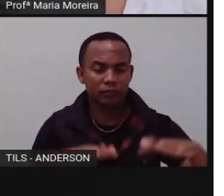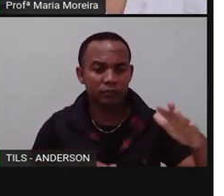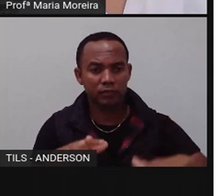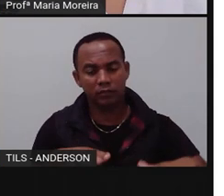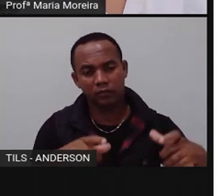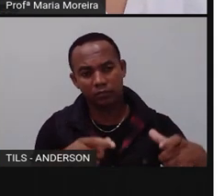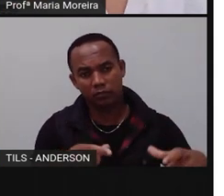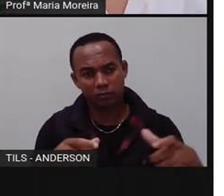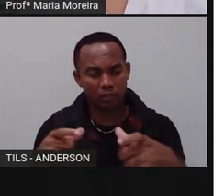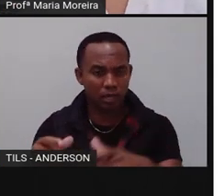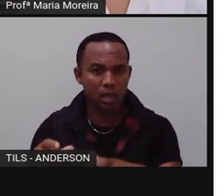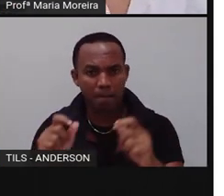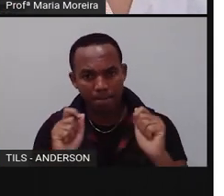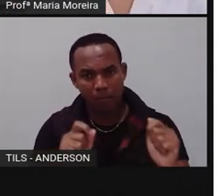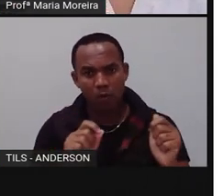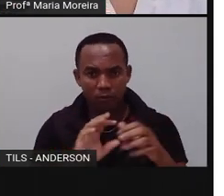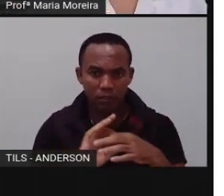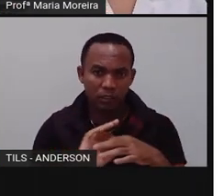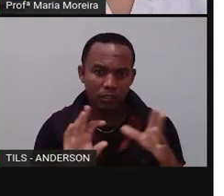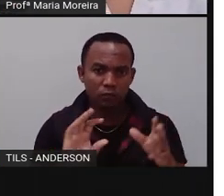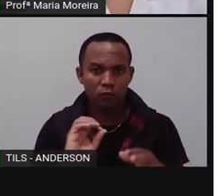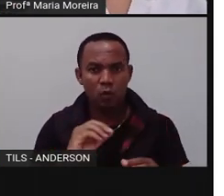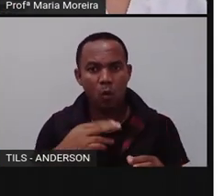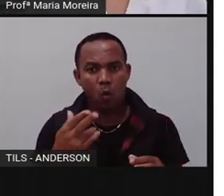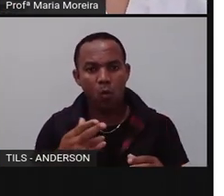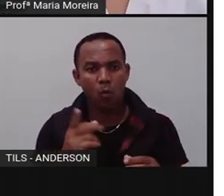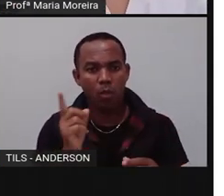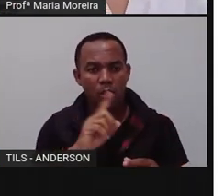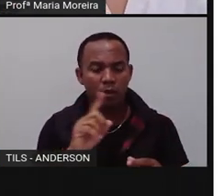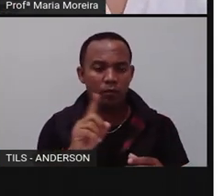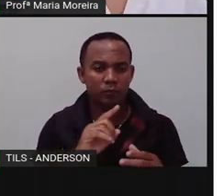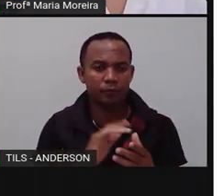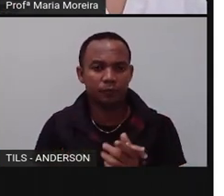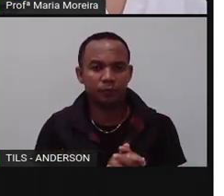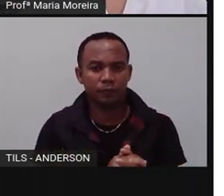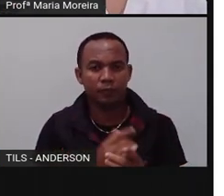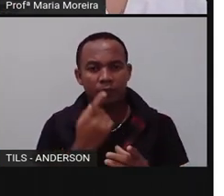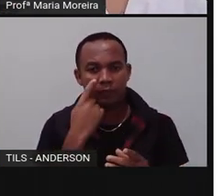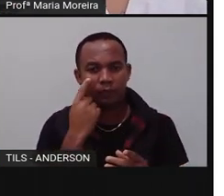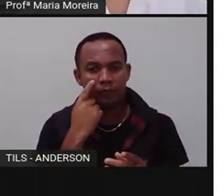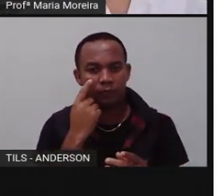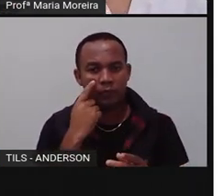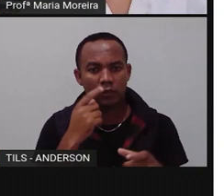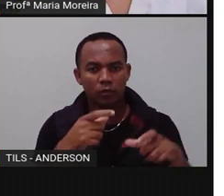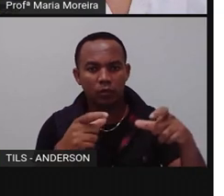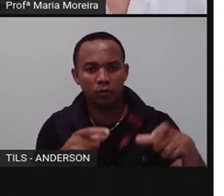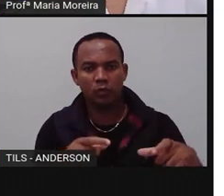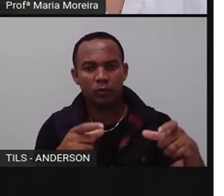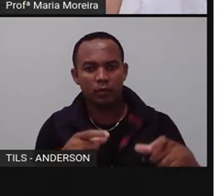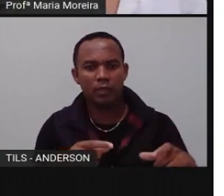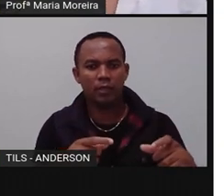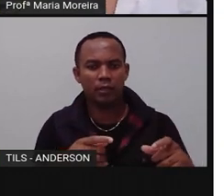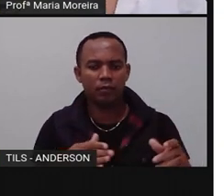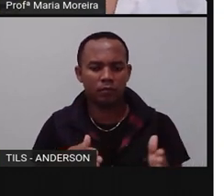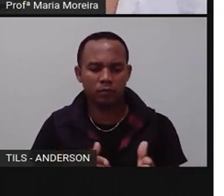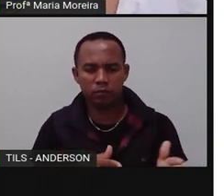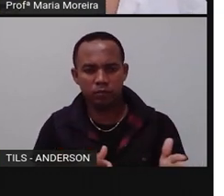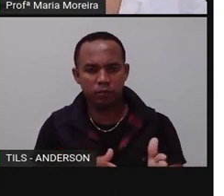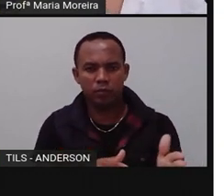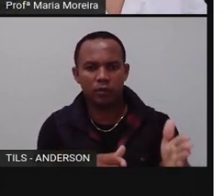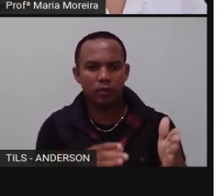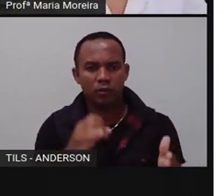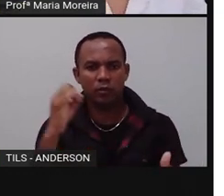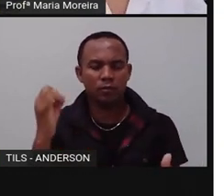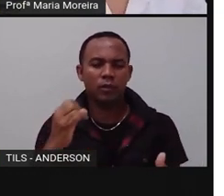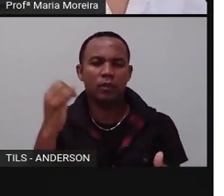geográficas, a gente vai ver daqui a pouco, né? A vai falar sobre o rio muito importante. Então, essas condições geográficas permitem o quê? Que em alguns lugares tenham